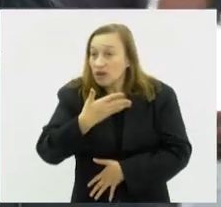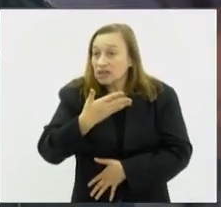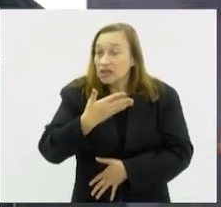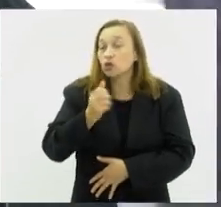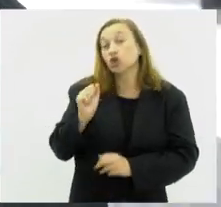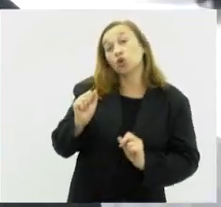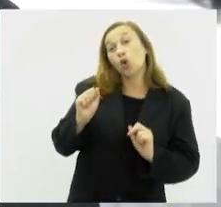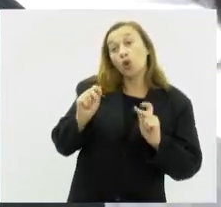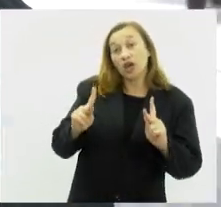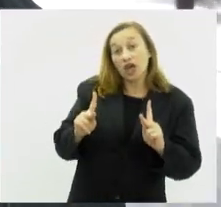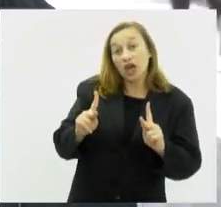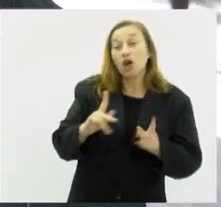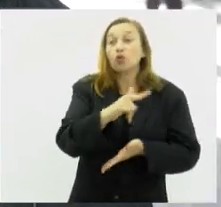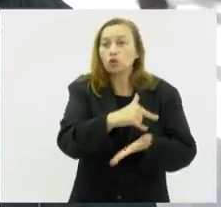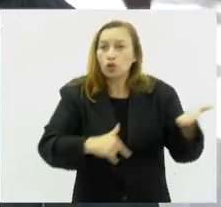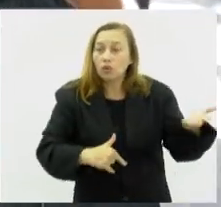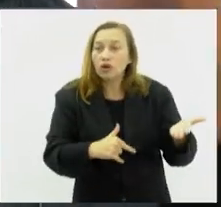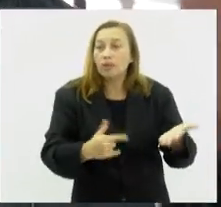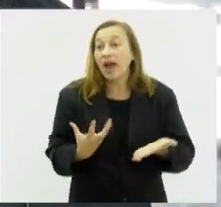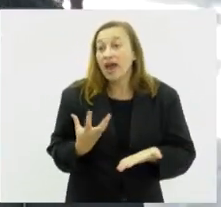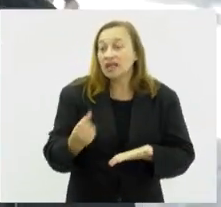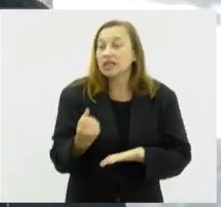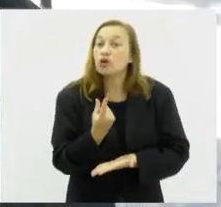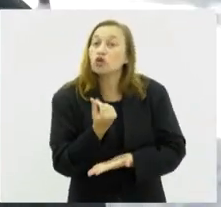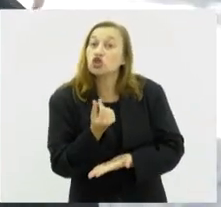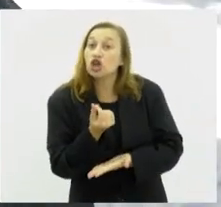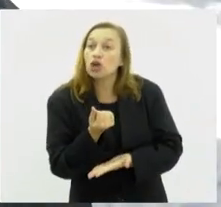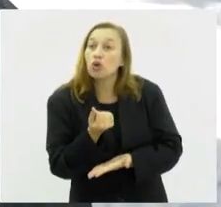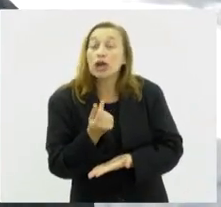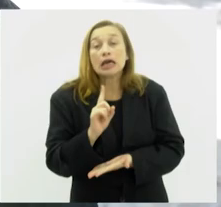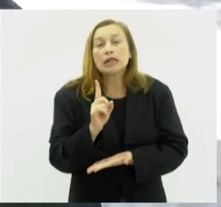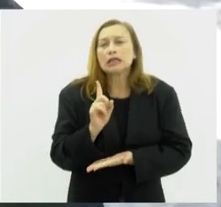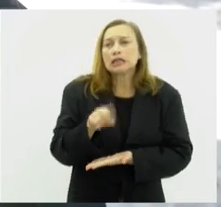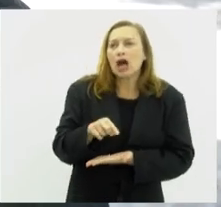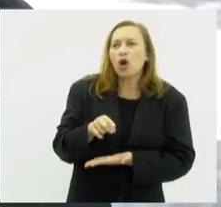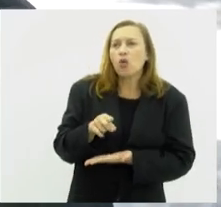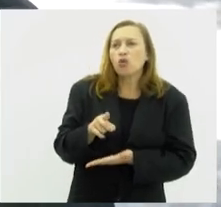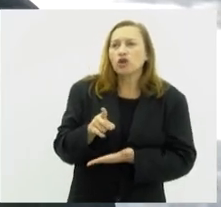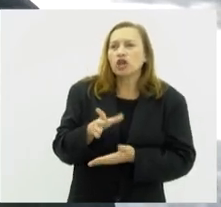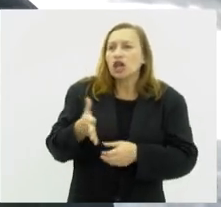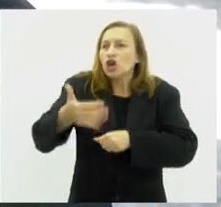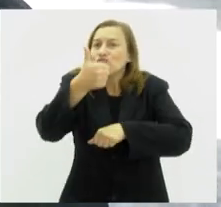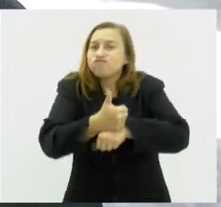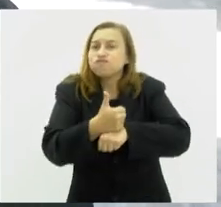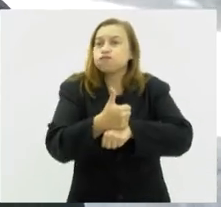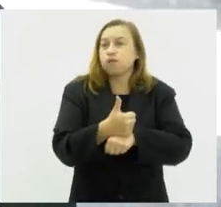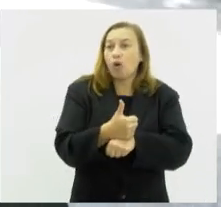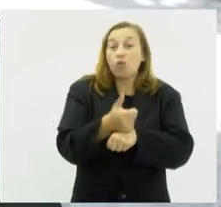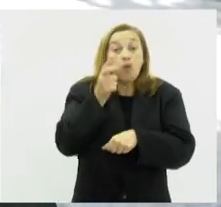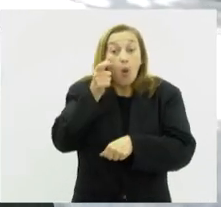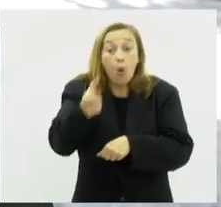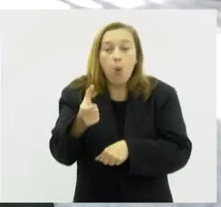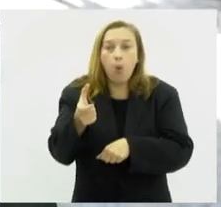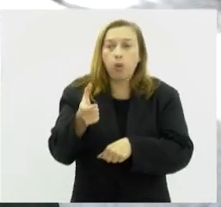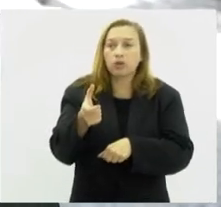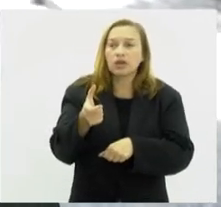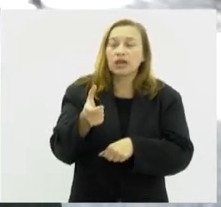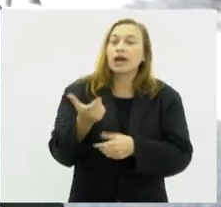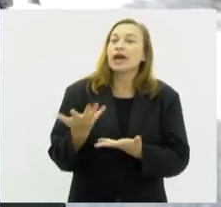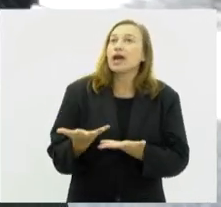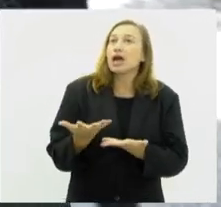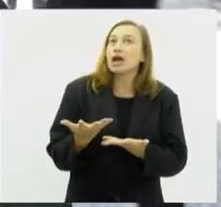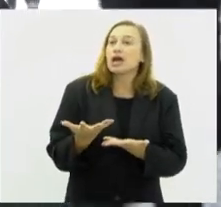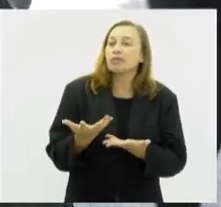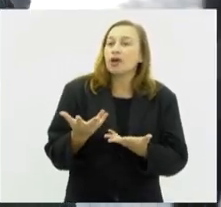com a documentação para poder receber esse benefício e não necessariamente cair nesses golpes, ficar atento para não cair nesses golpes, receber uma visita de